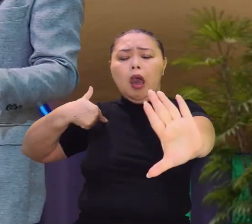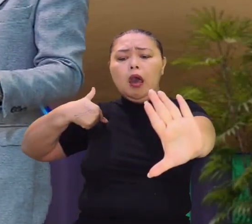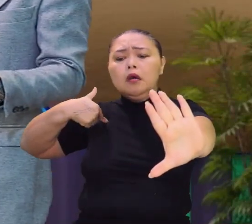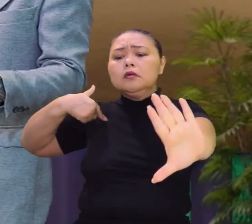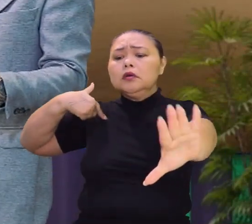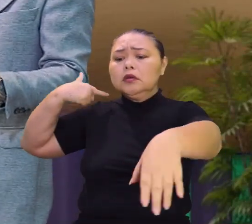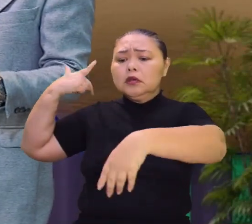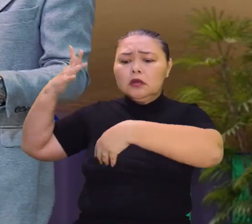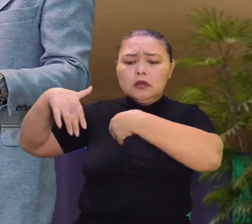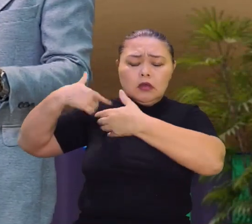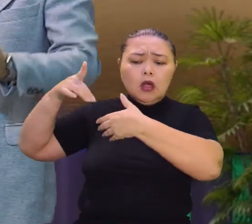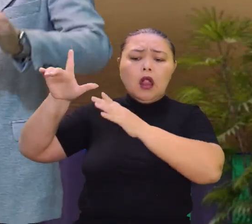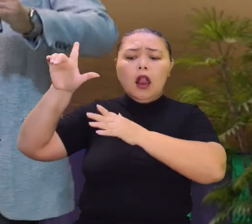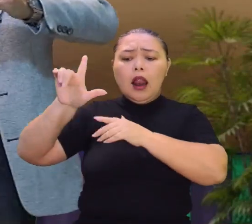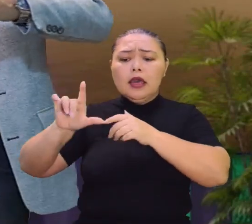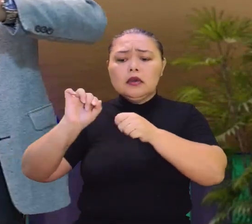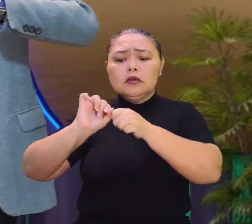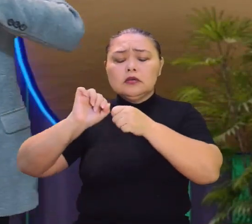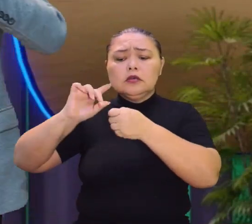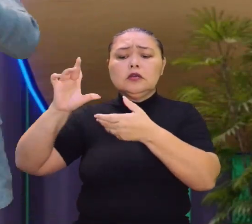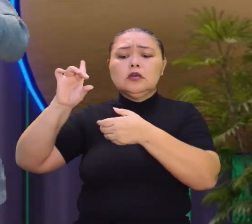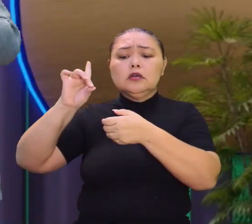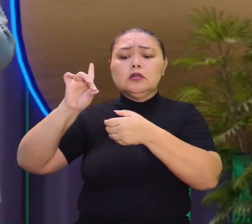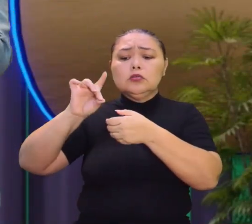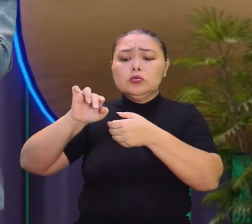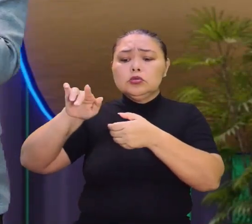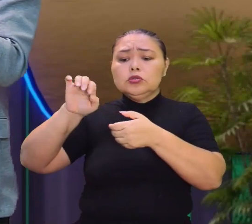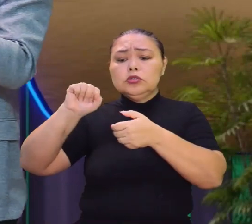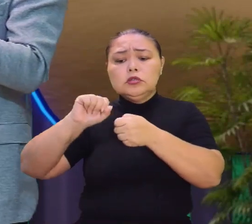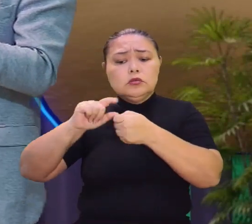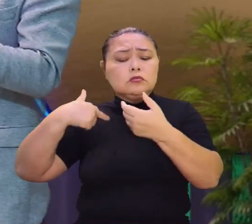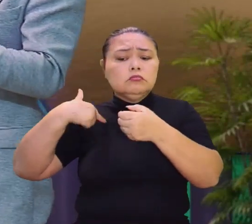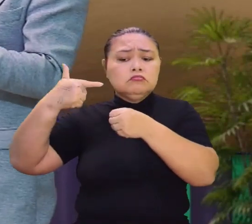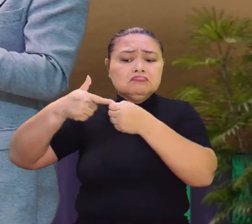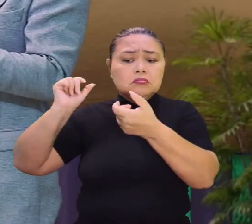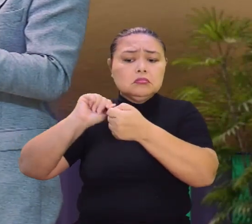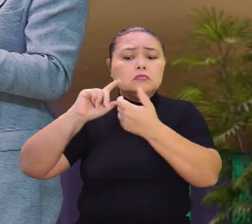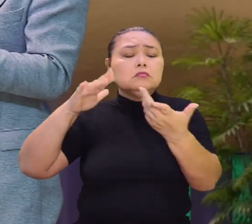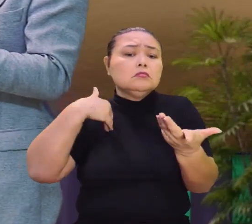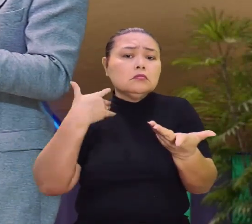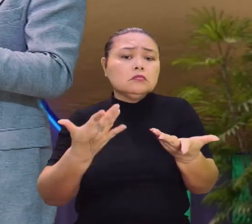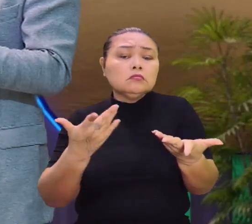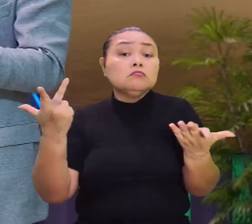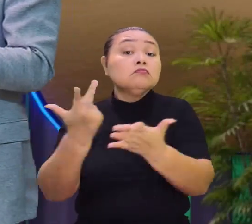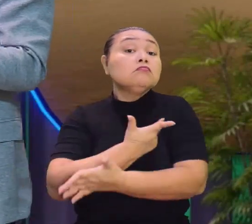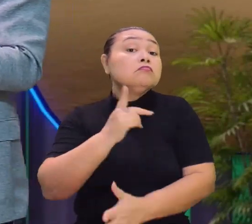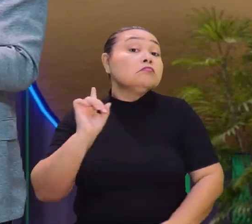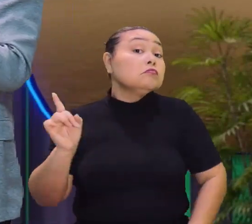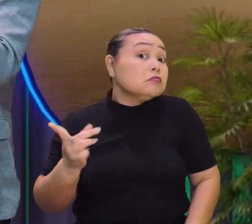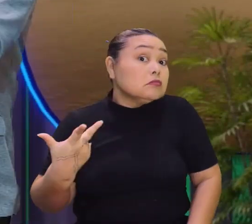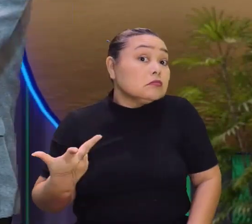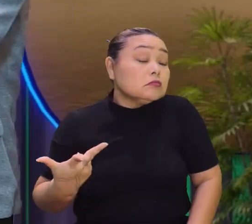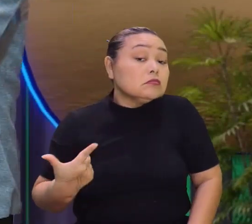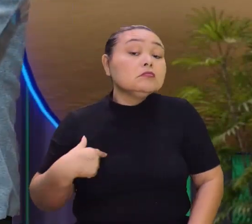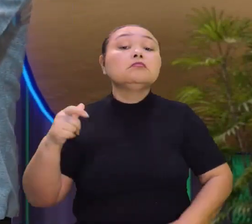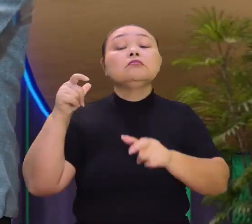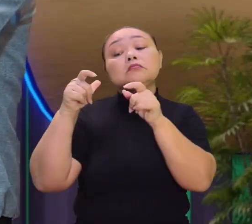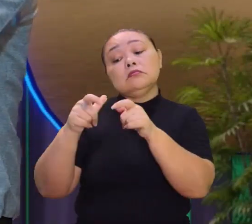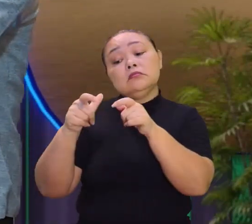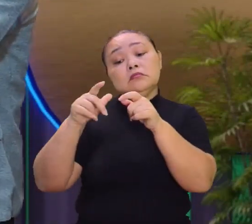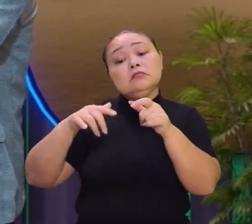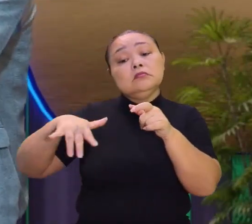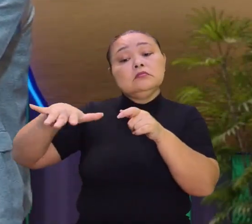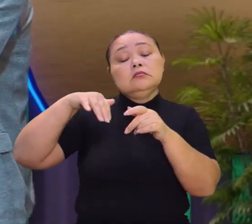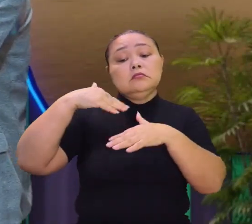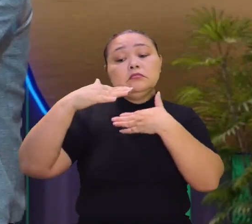litro de óleo diesel. Então, tudo é muito caro. E aí, o que vai acontecer? Se você estava falando da localidade,